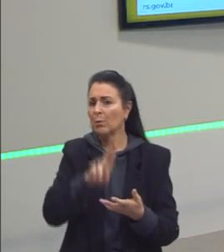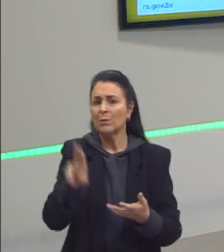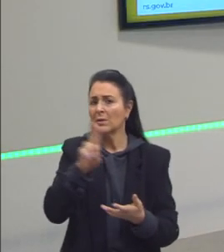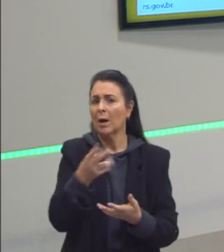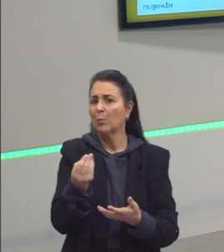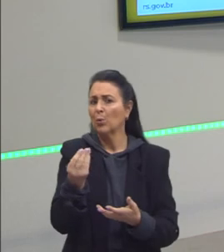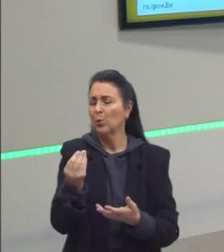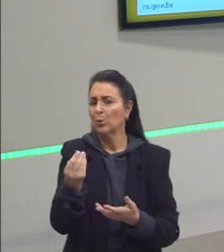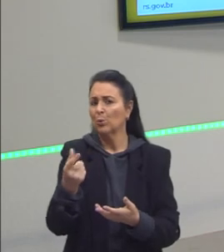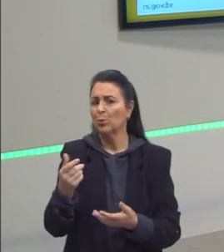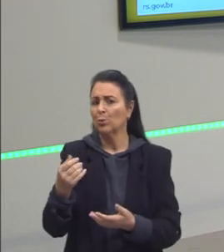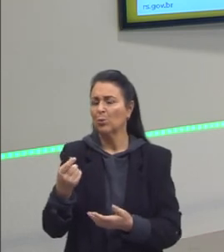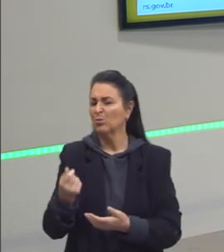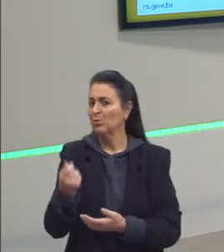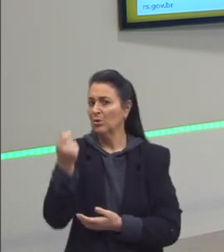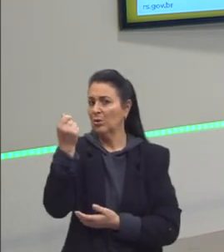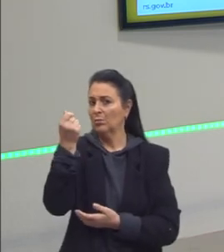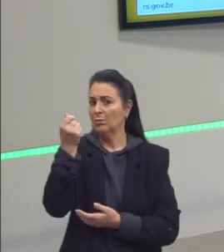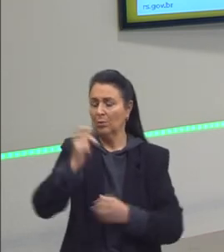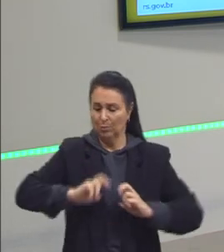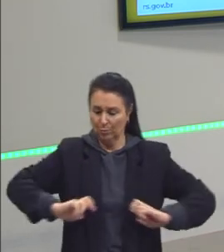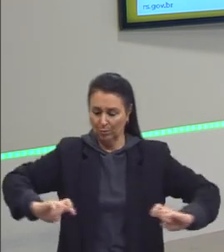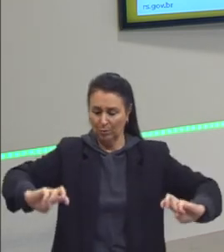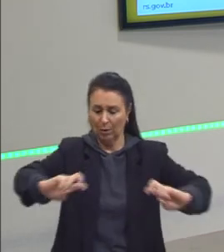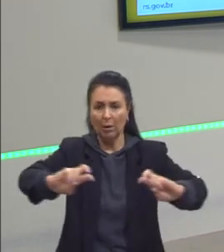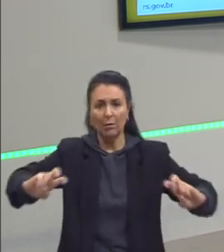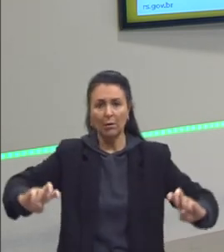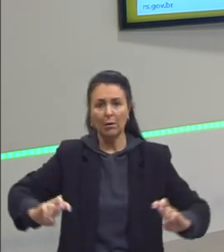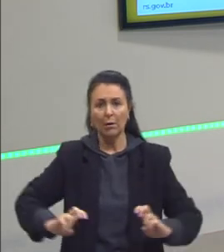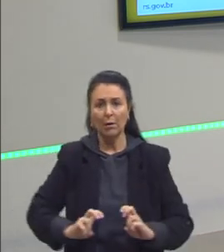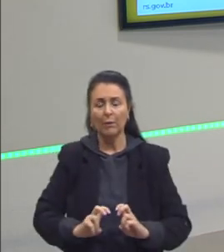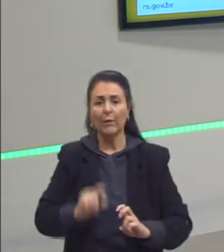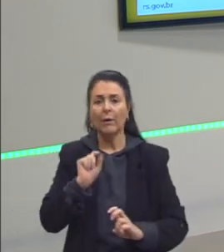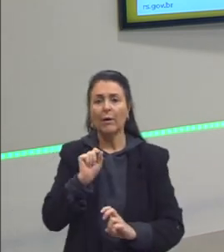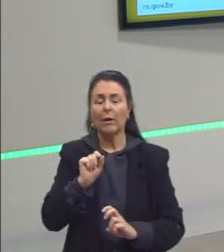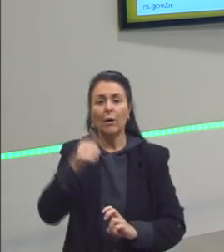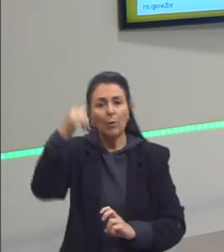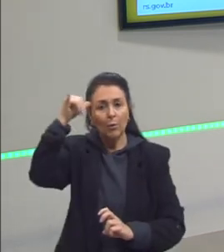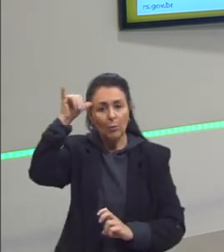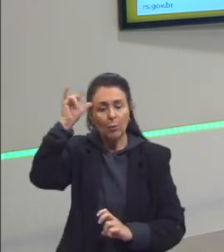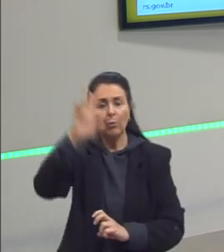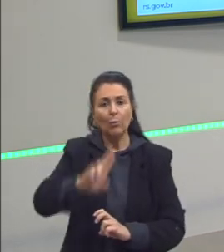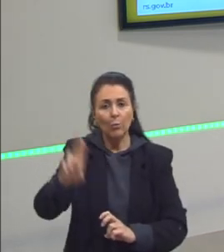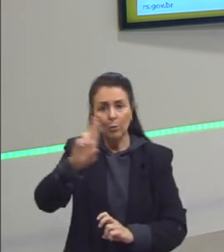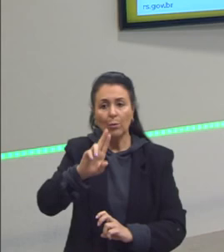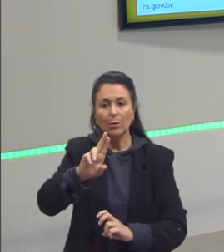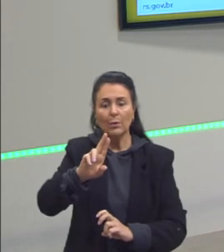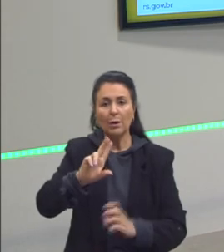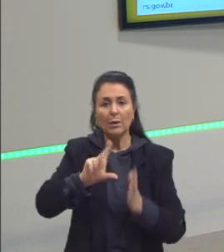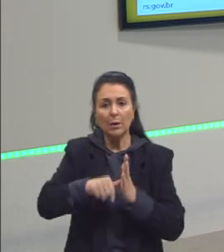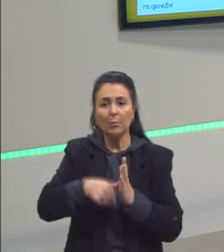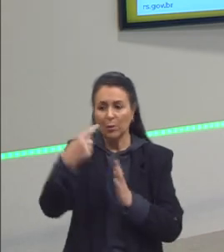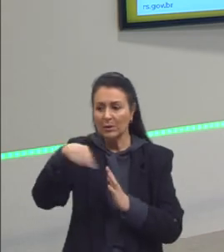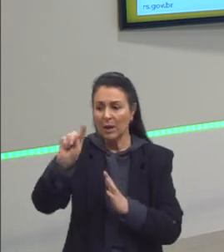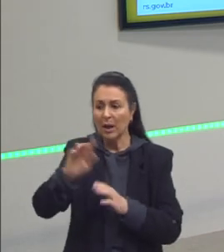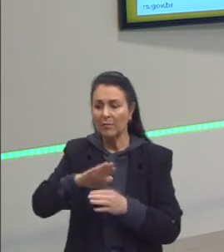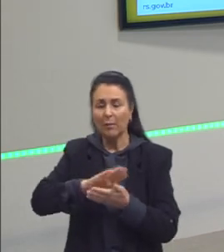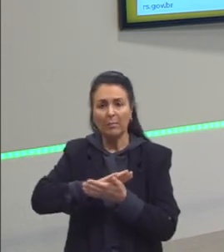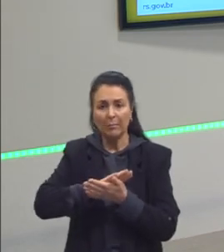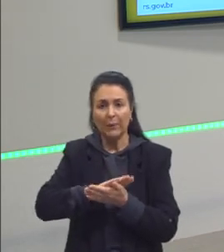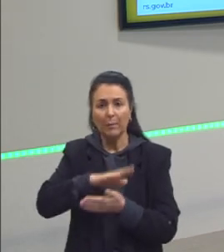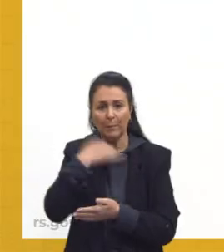financeira, Tu só vai cercar ali, bota o animal, deu, engordou, tira e assim vai, tá? Então, o ciclo é esse, tá?